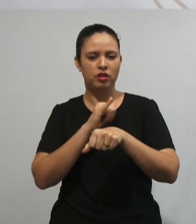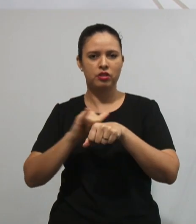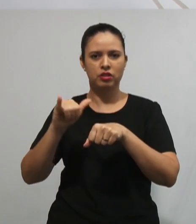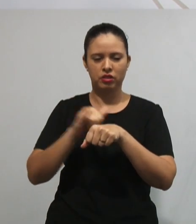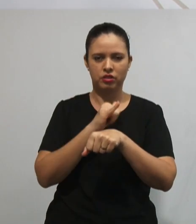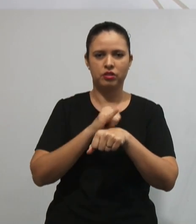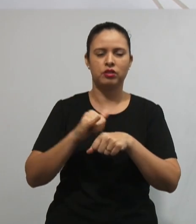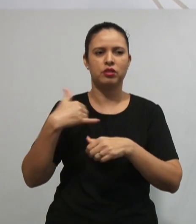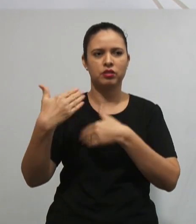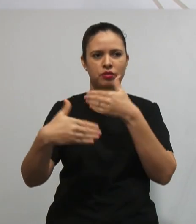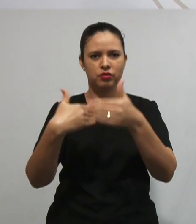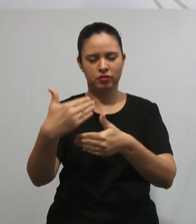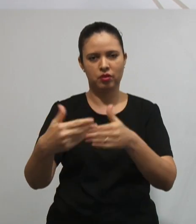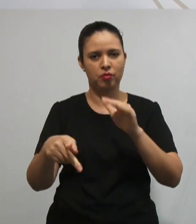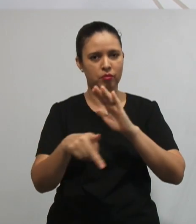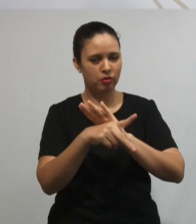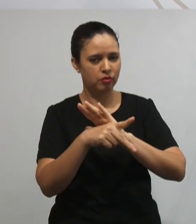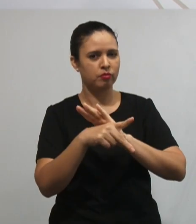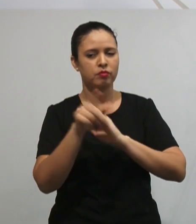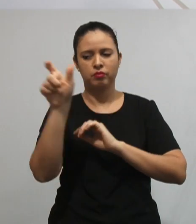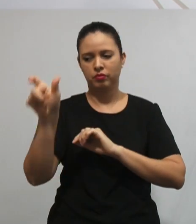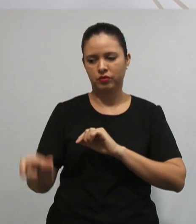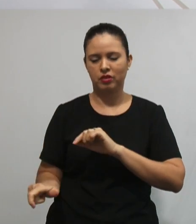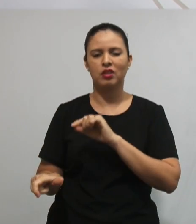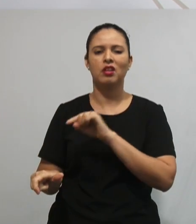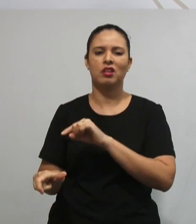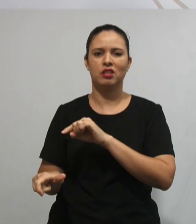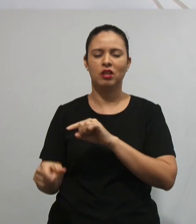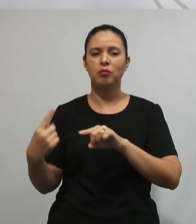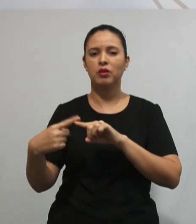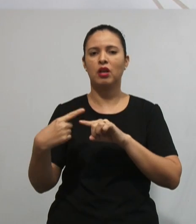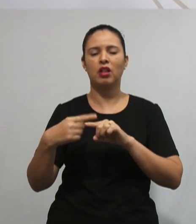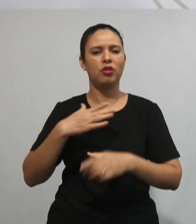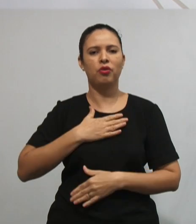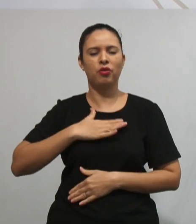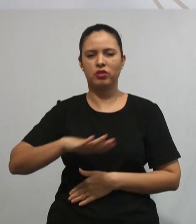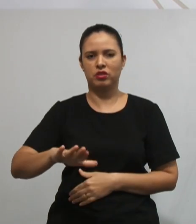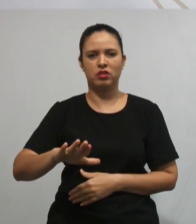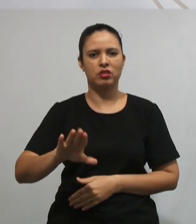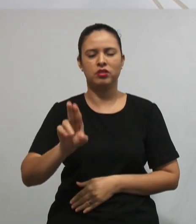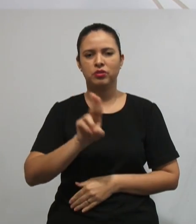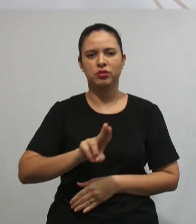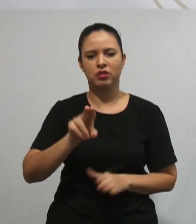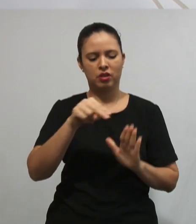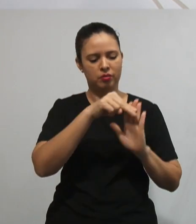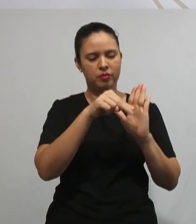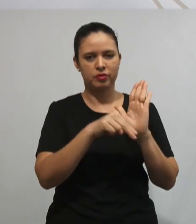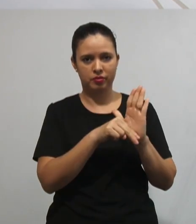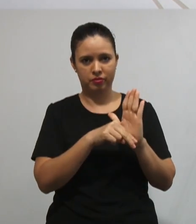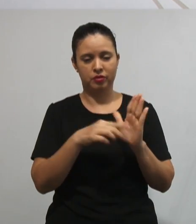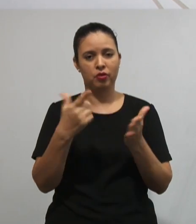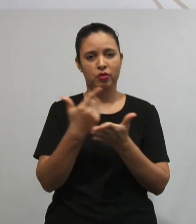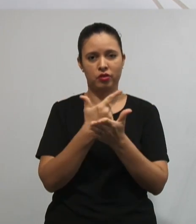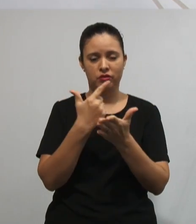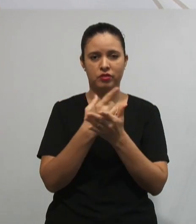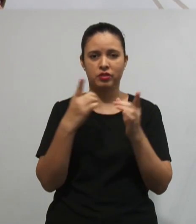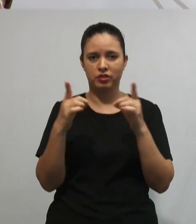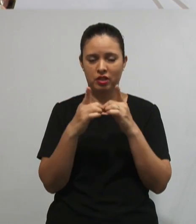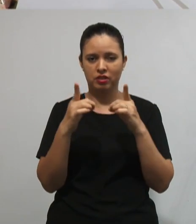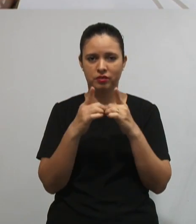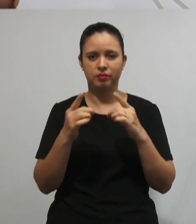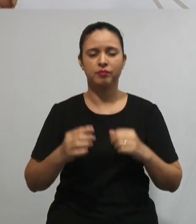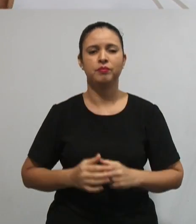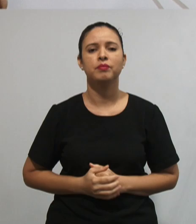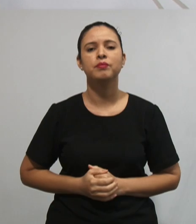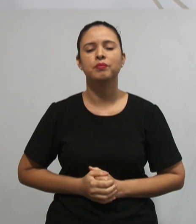desenvolvidas pelo Frenet, Já que ele não gostava de utilizar os manuais, Os livros didáticos. Bem, gente,